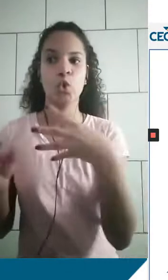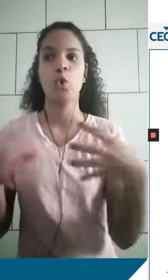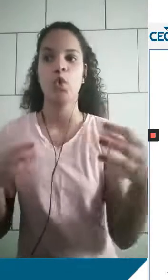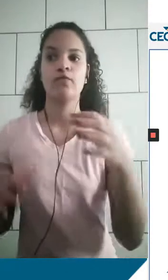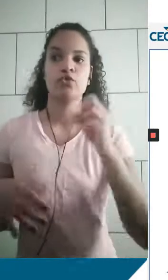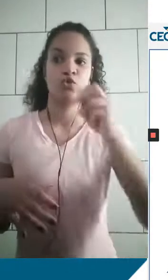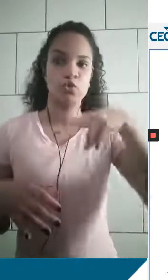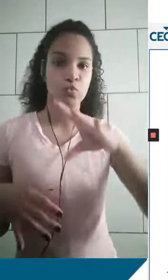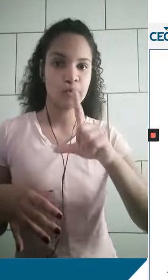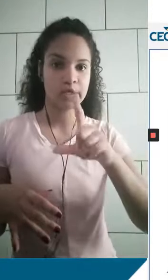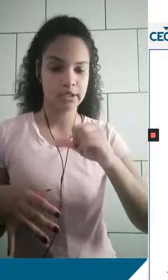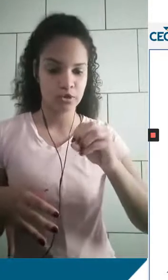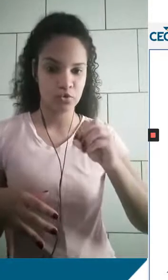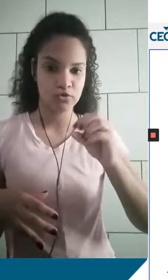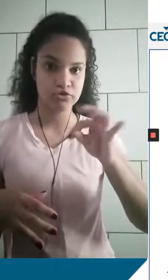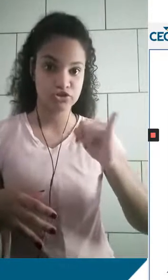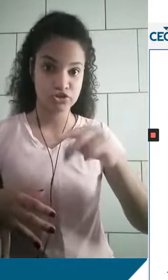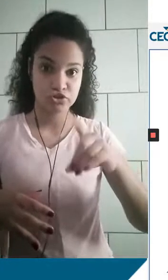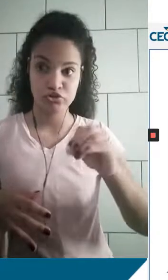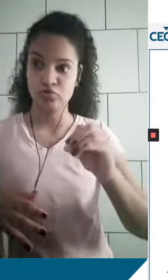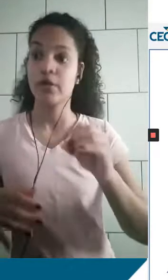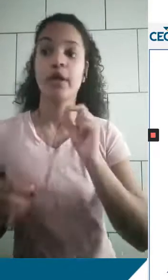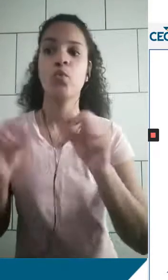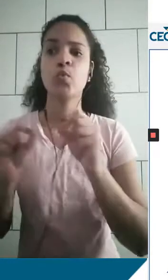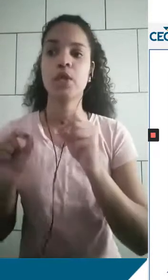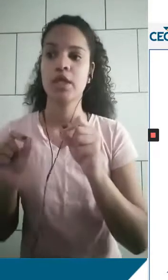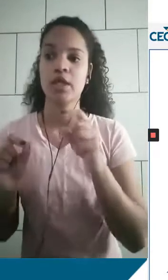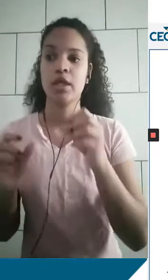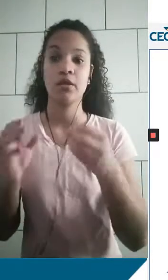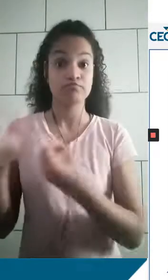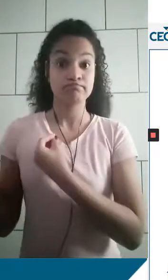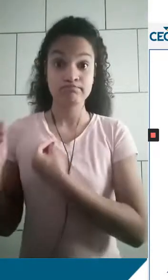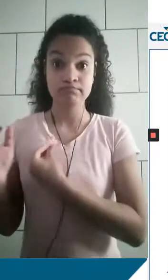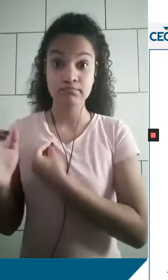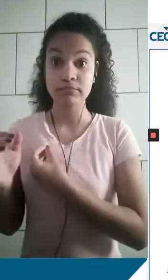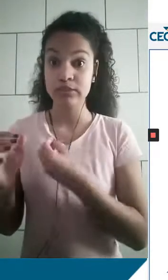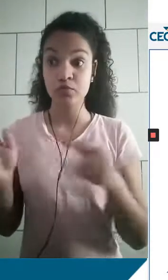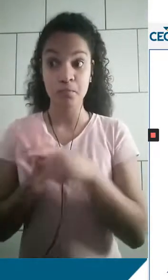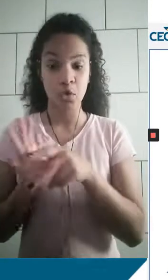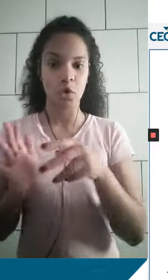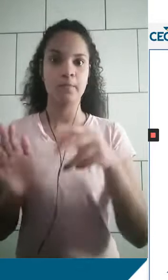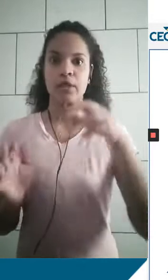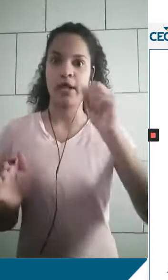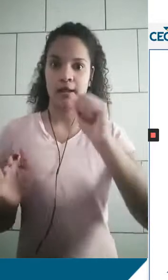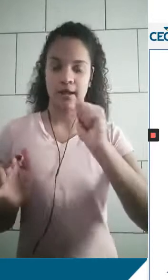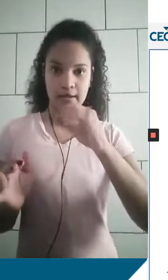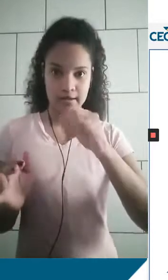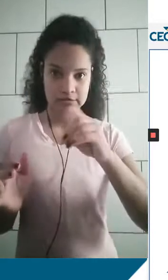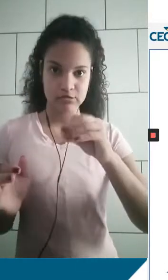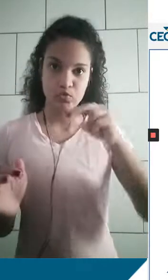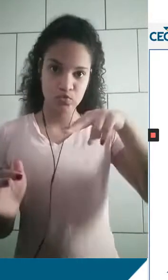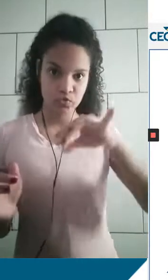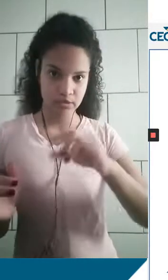Lembrando o quê? Que os nucleotídeos são as moléculas, os monômeros, os constituintes dos ácidos nucleicos. Como os